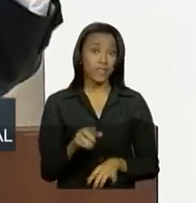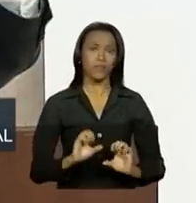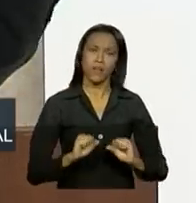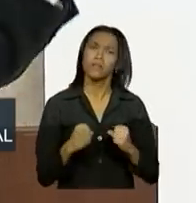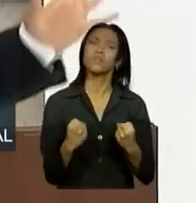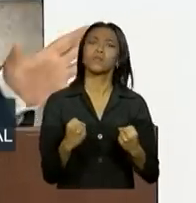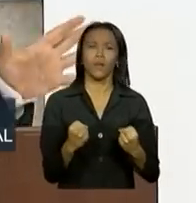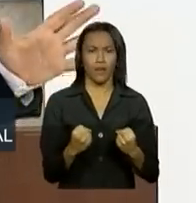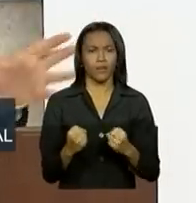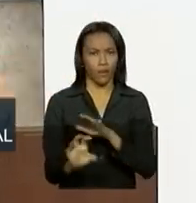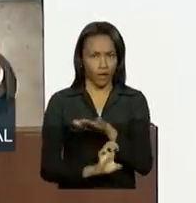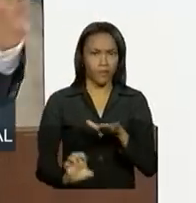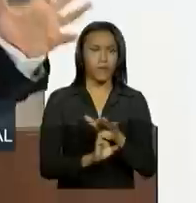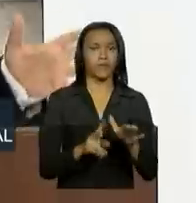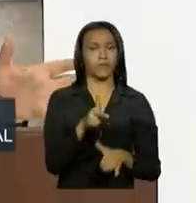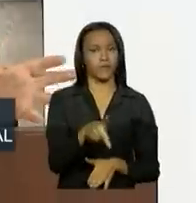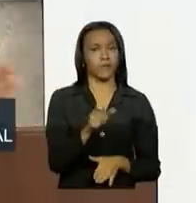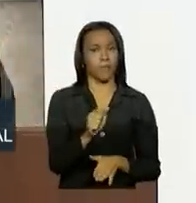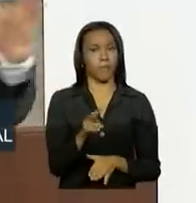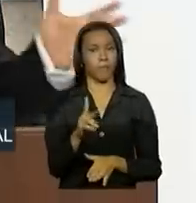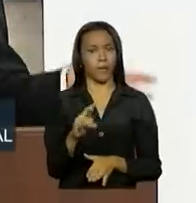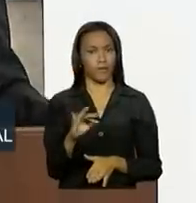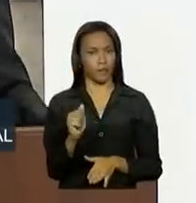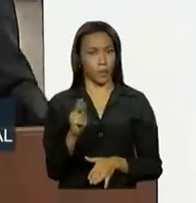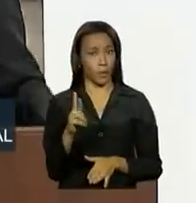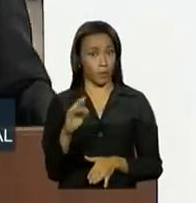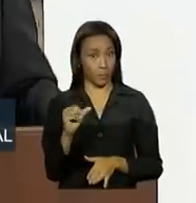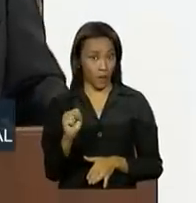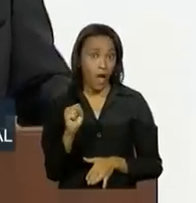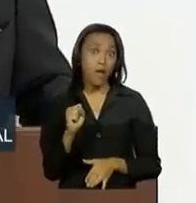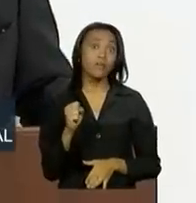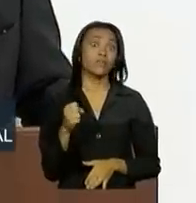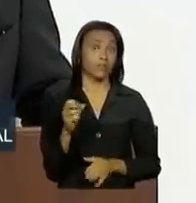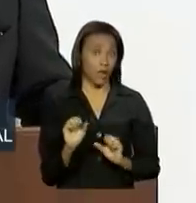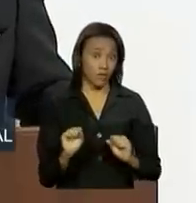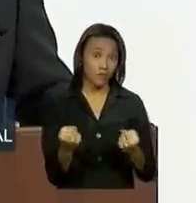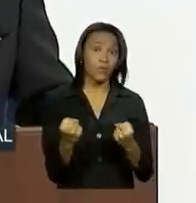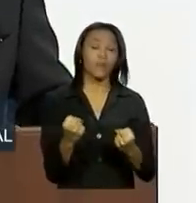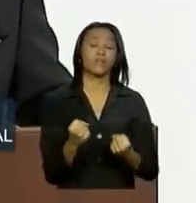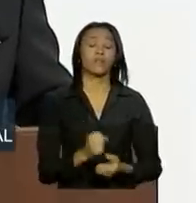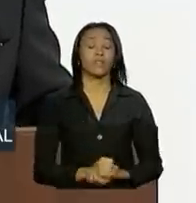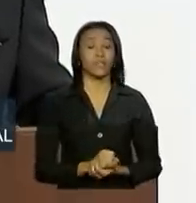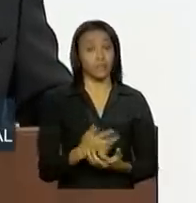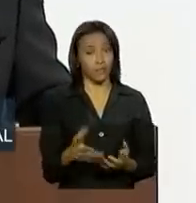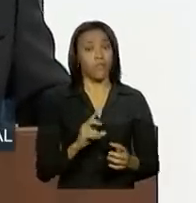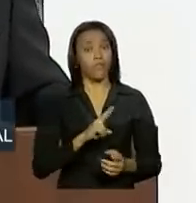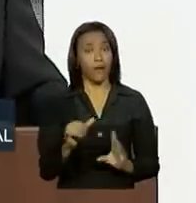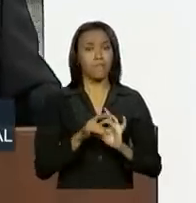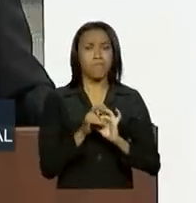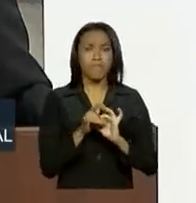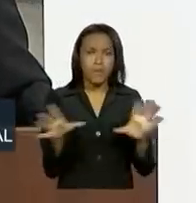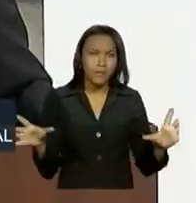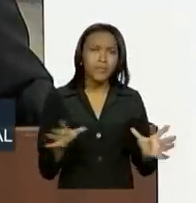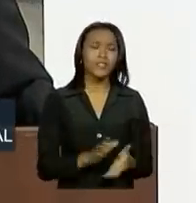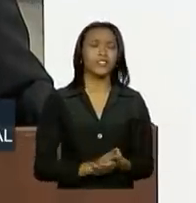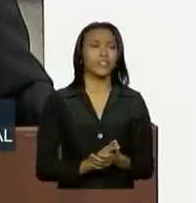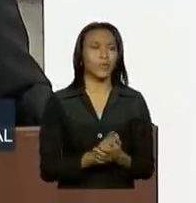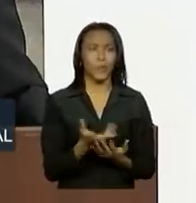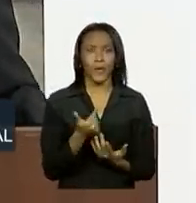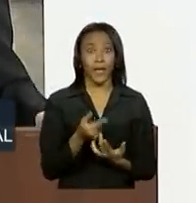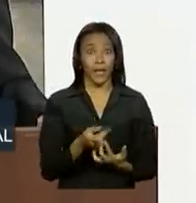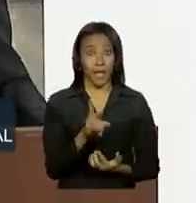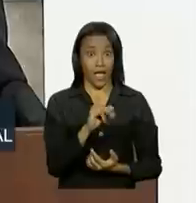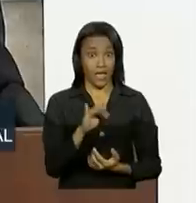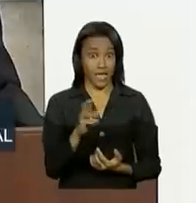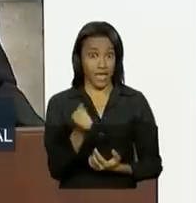Independe do que aconteça no âmbito internacional. E nos permitirá ter acesso às riquezas do pré-sal, que